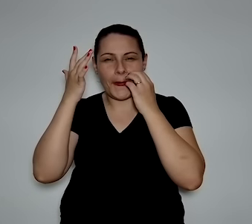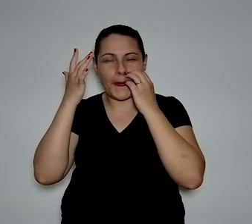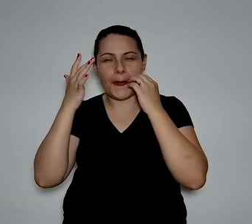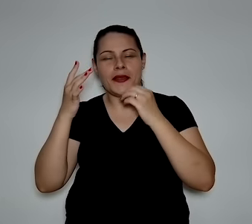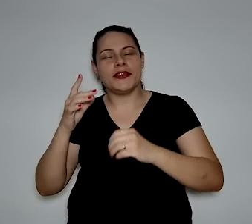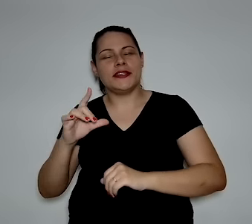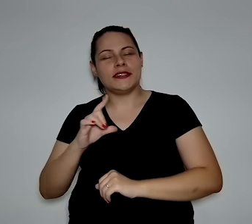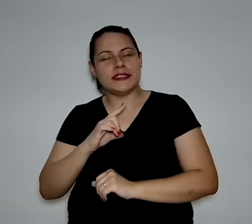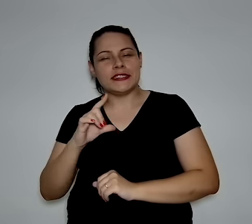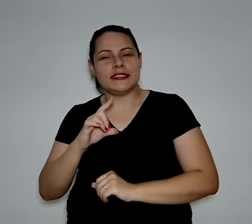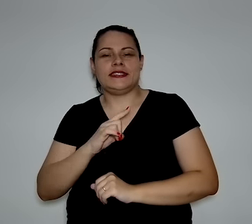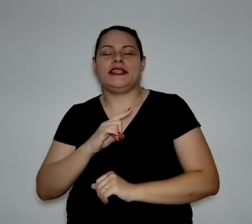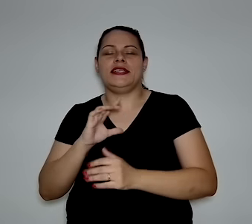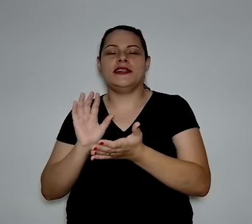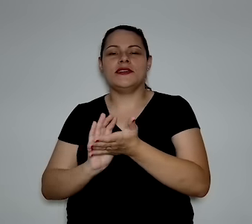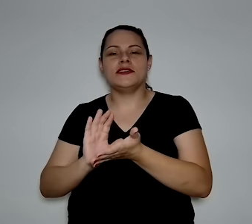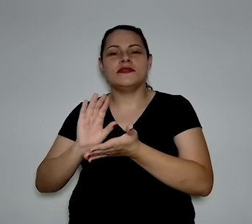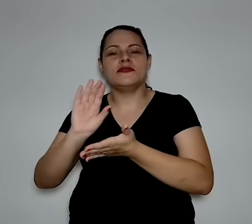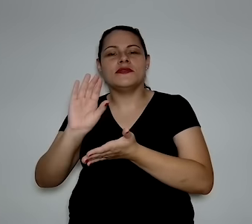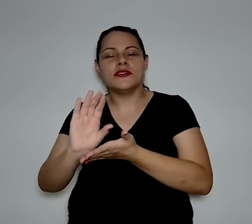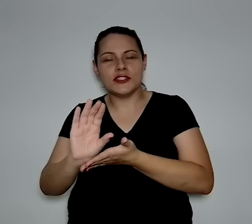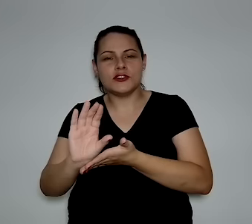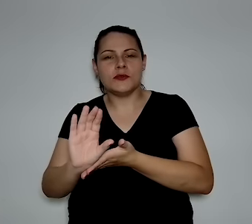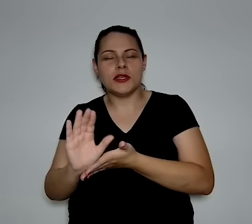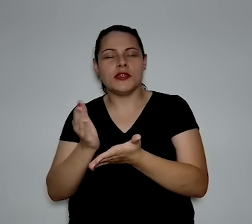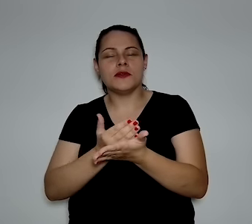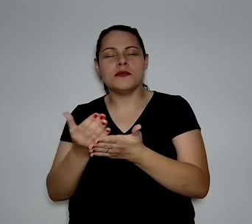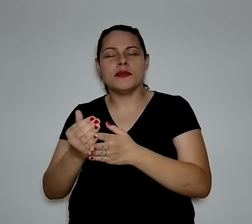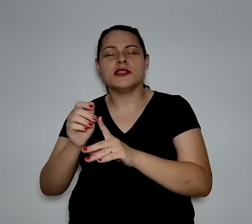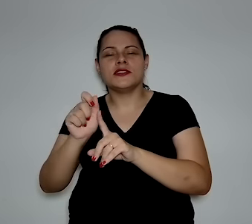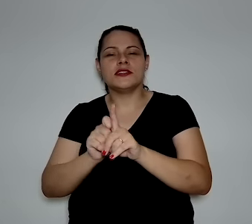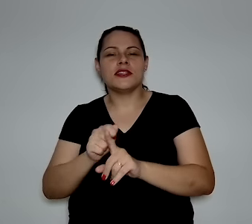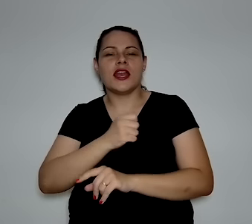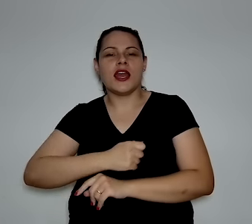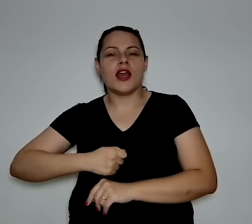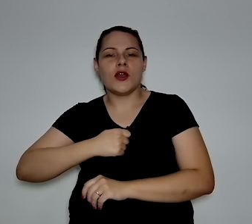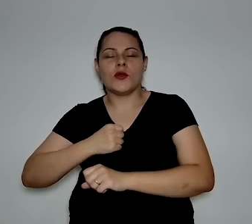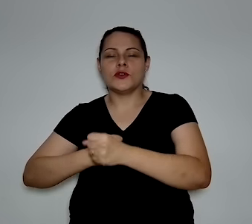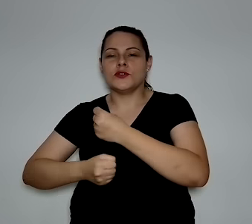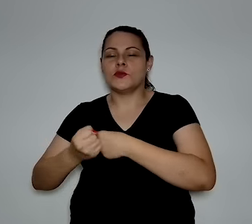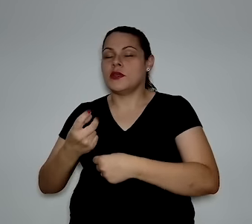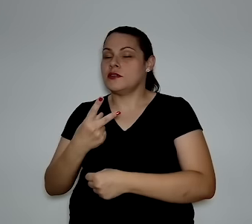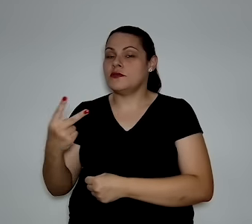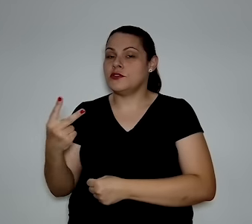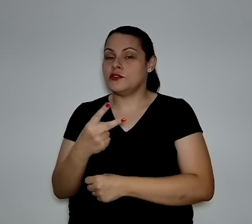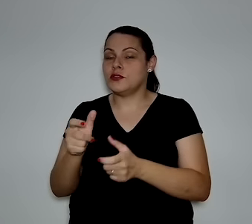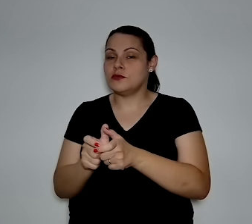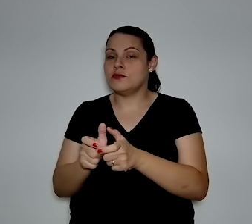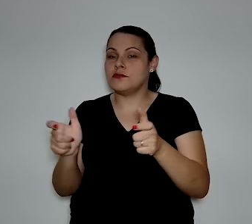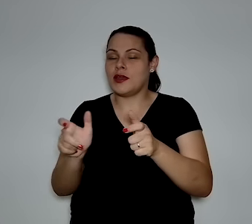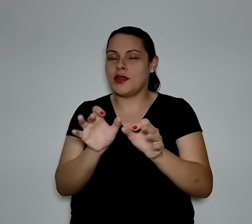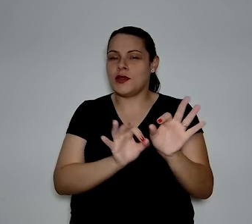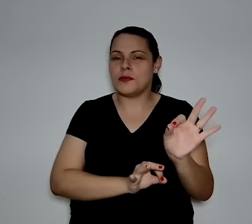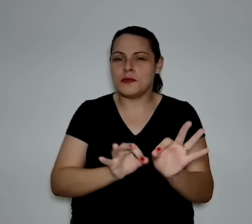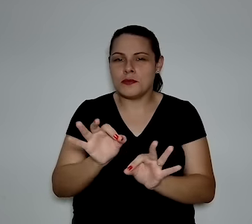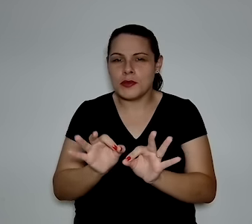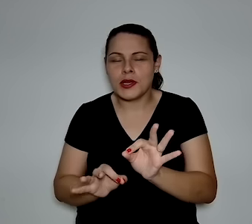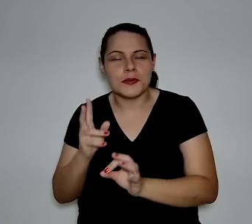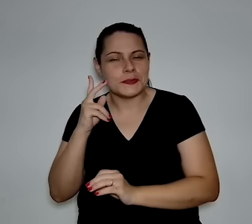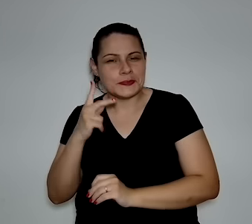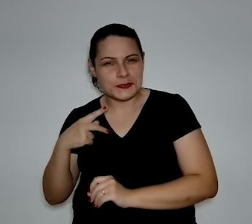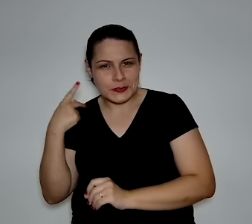público, está investindo, a partir de agosto de 2022, no maior programa